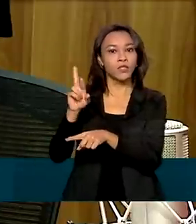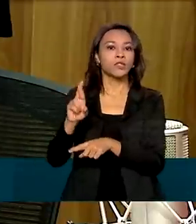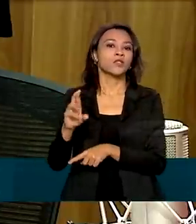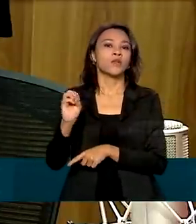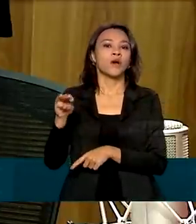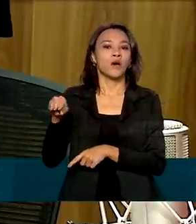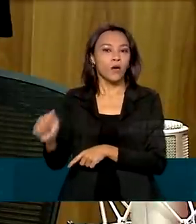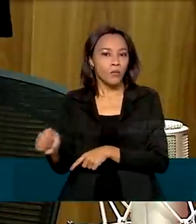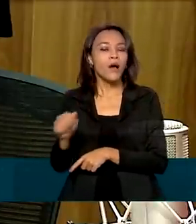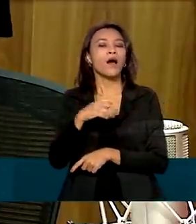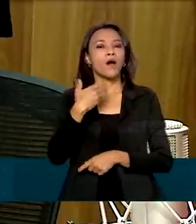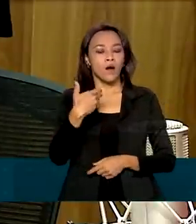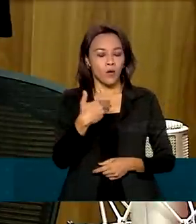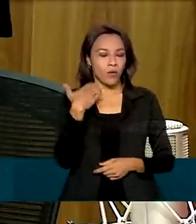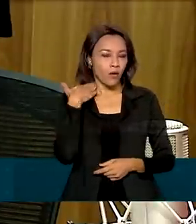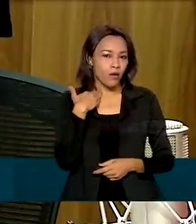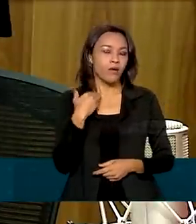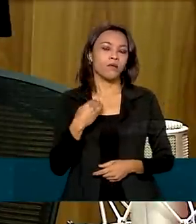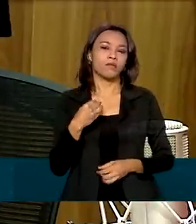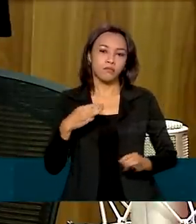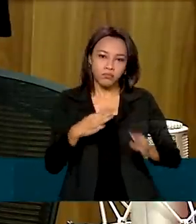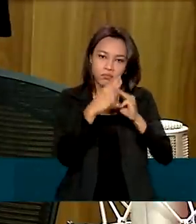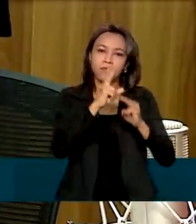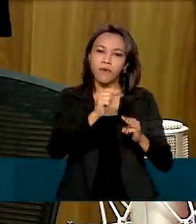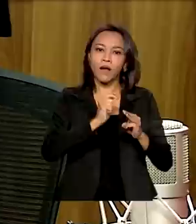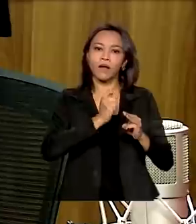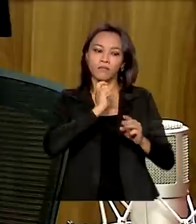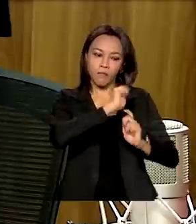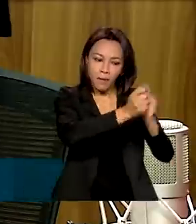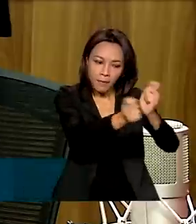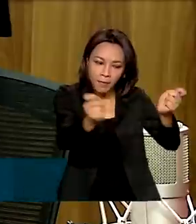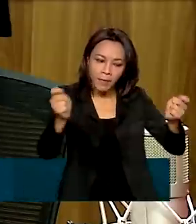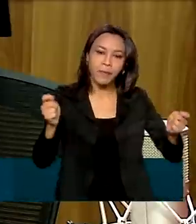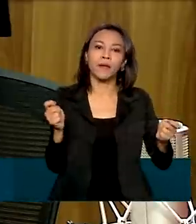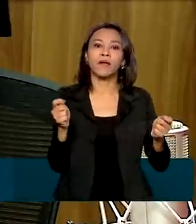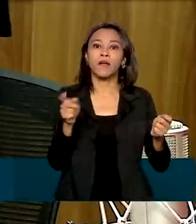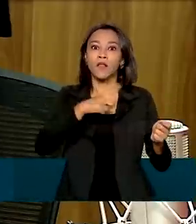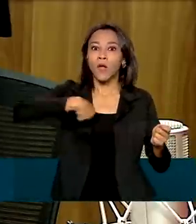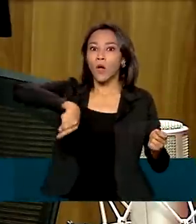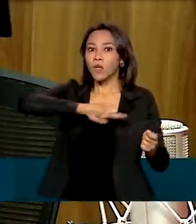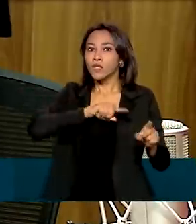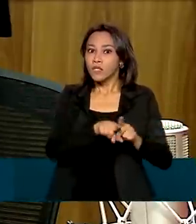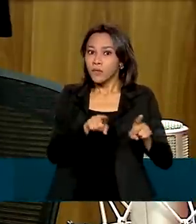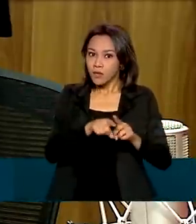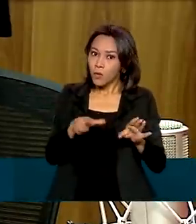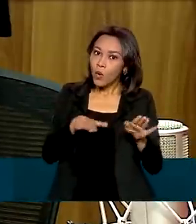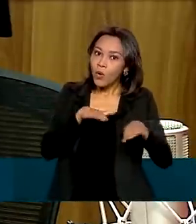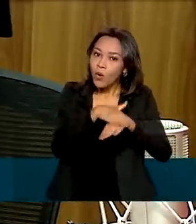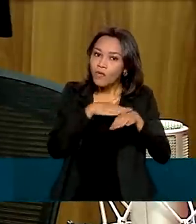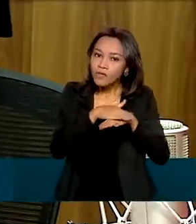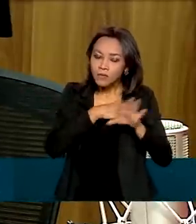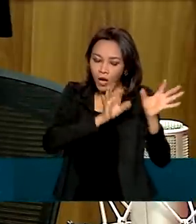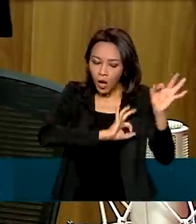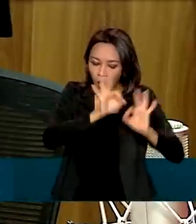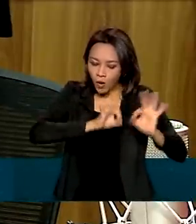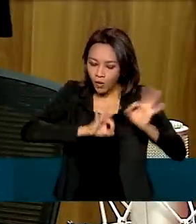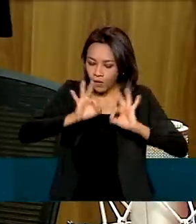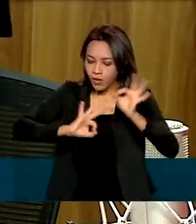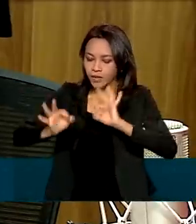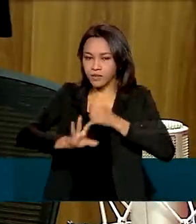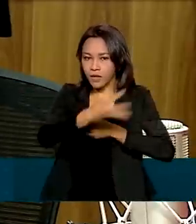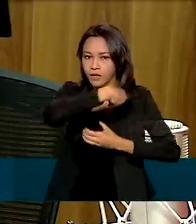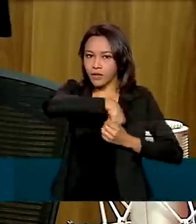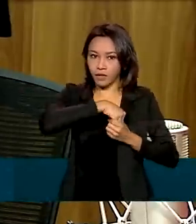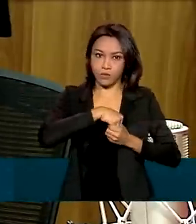pagamento, mas nesse momento nós estamos exatamente conversando para operacionalizar este pagamento. Mas será